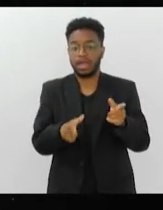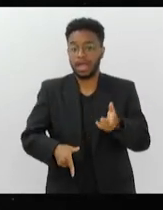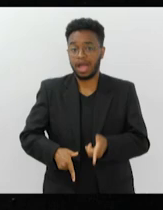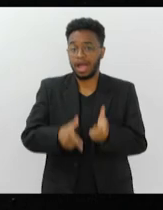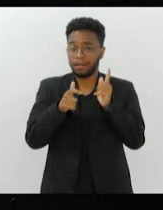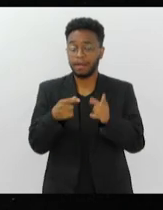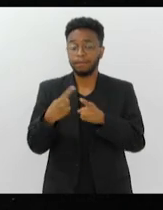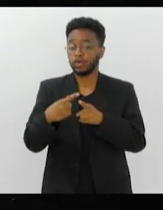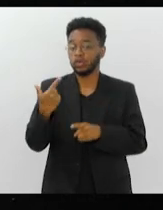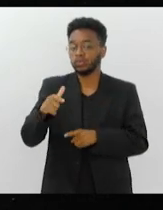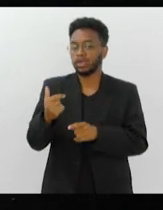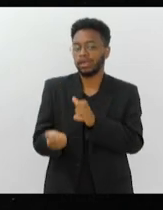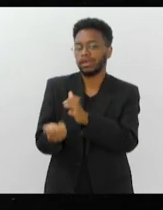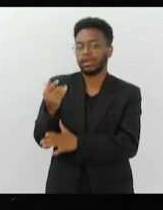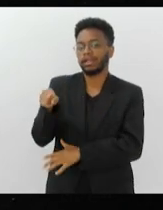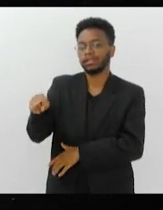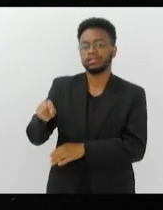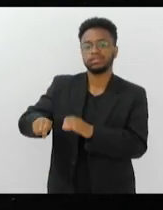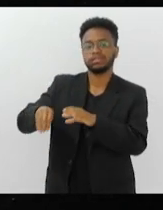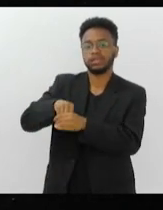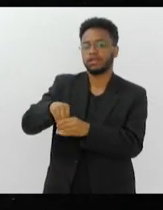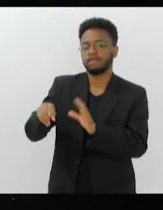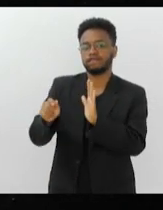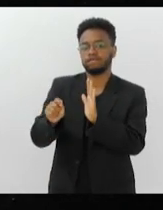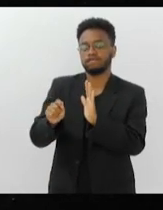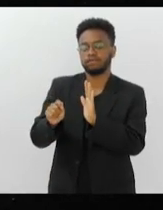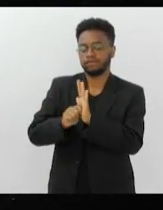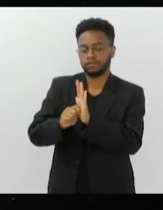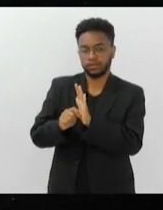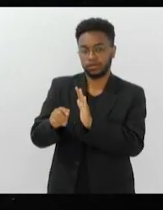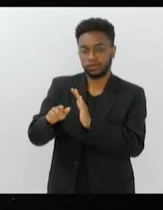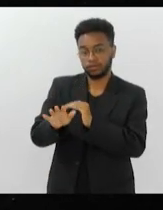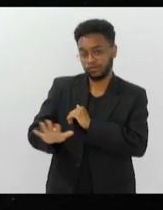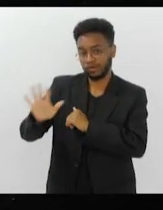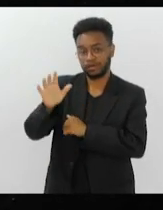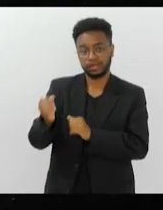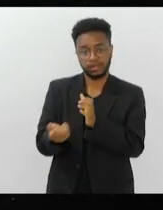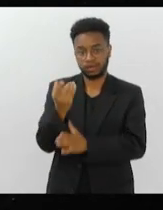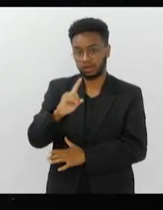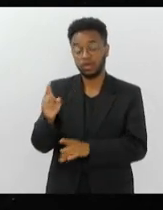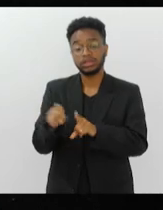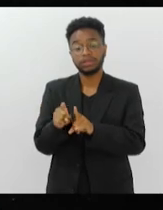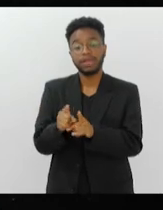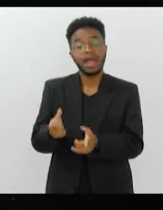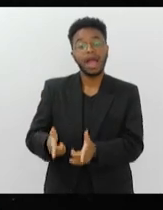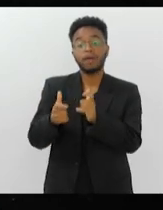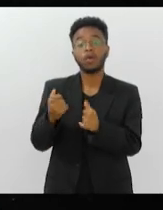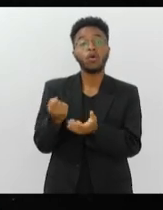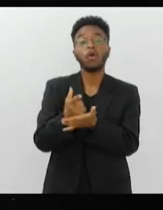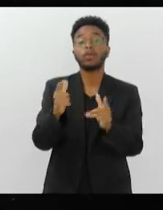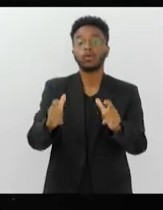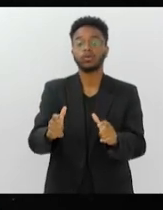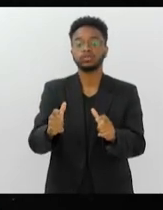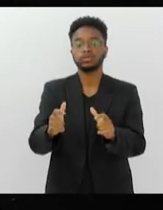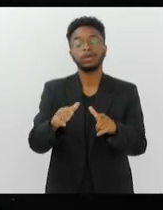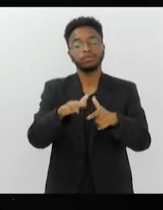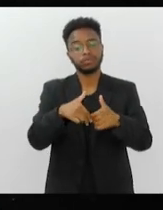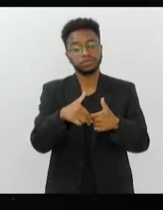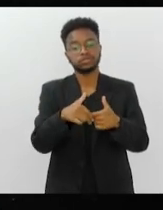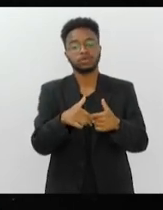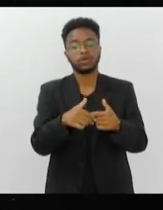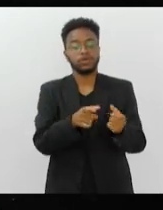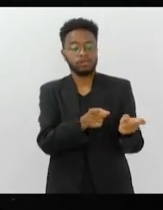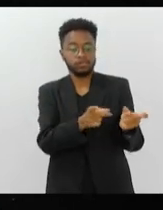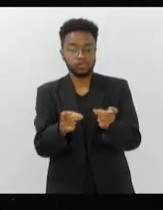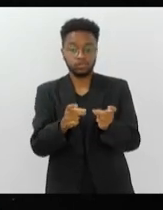fabrica na favela, é isso? As armas também não compram na esquina, isso tudo vem de quê? De tráfico de drogas e